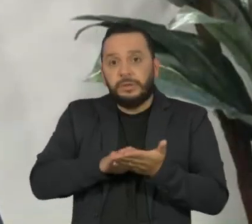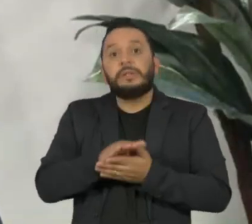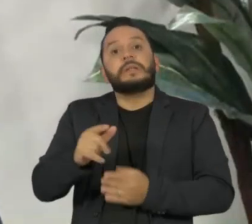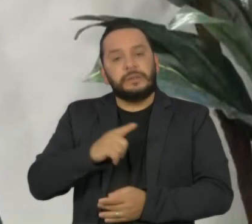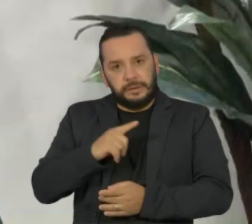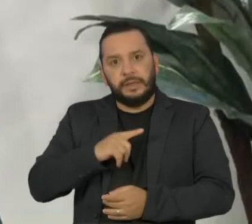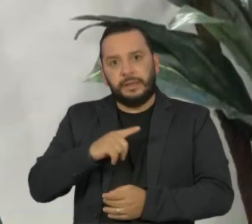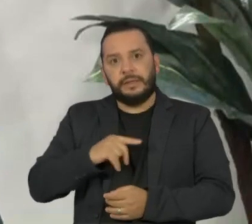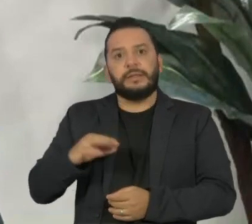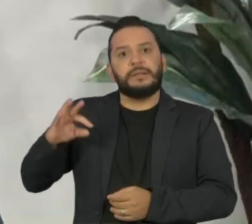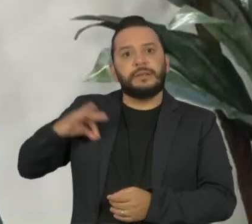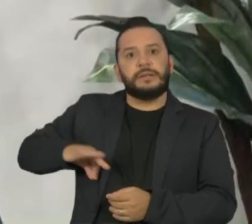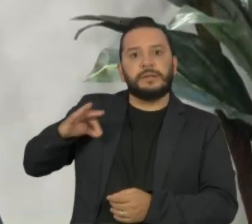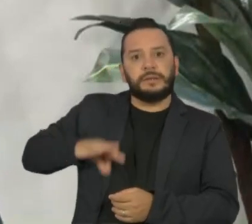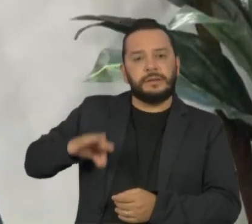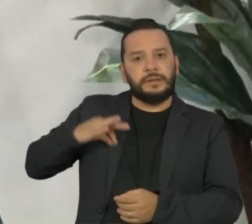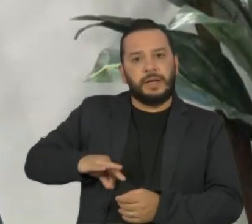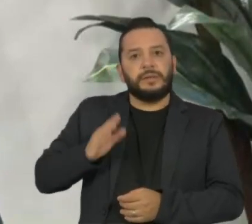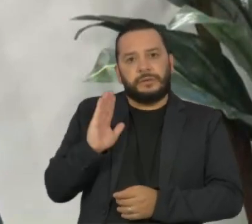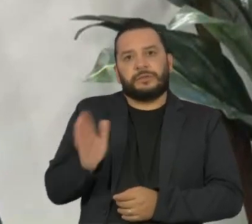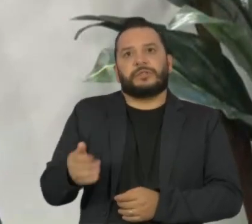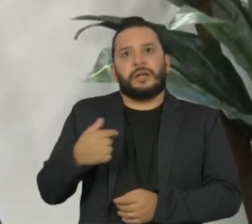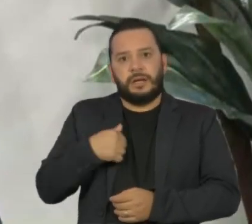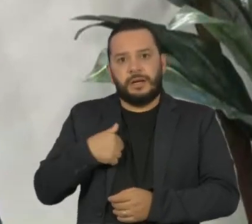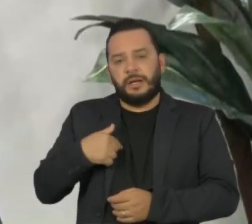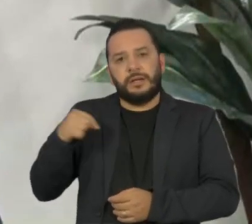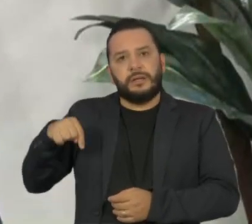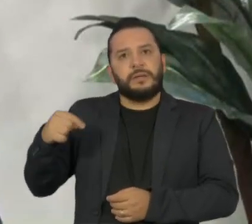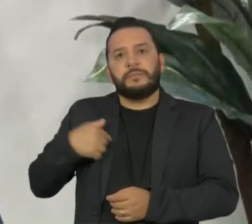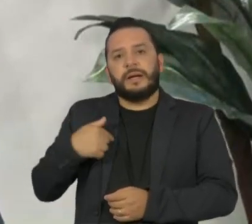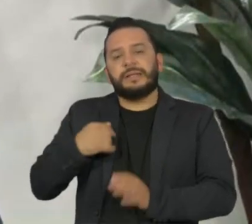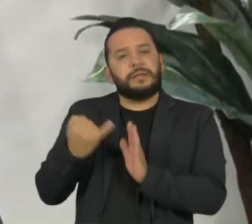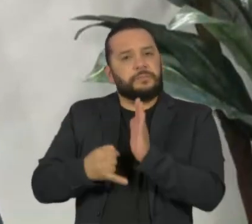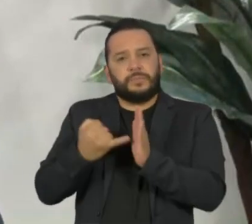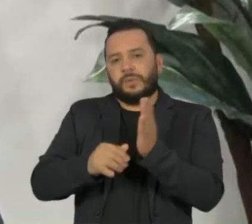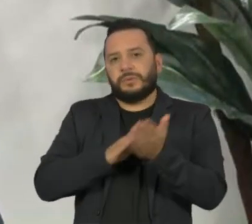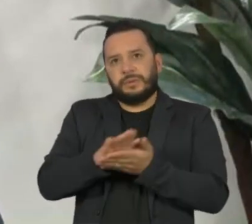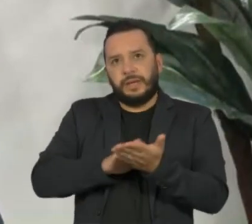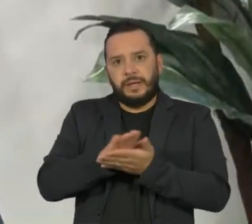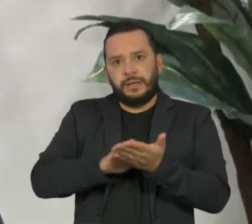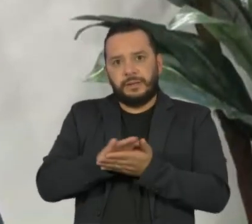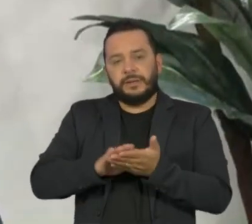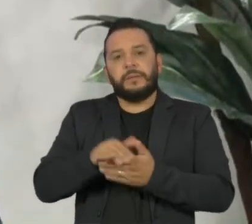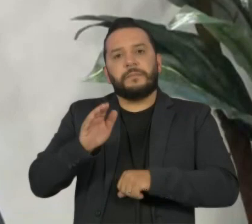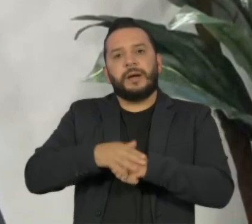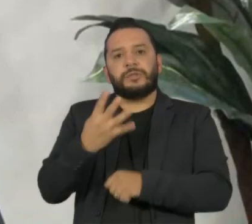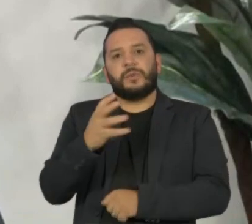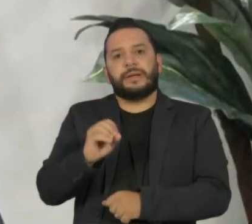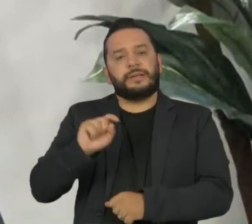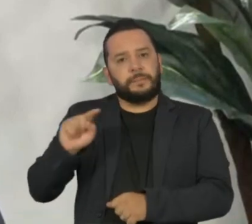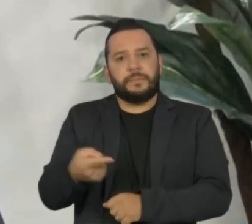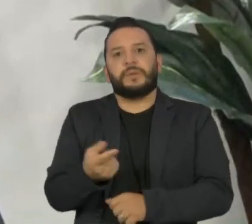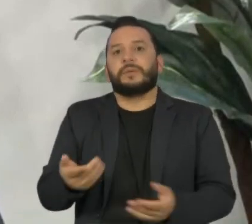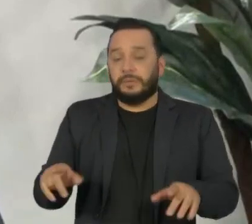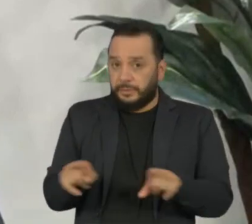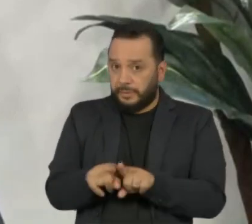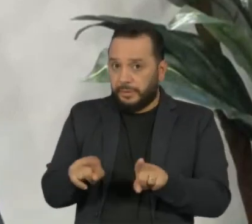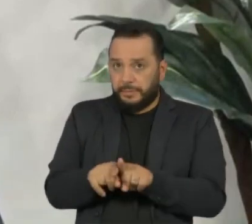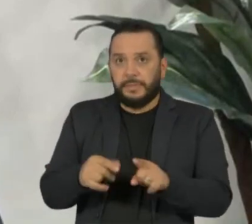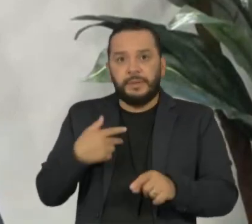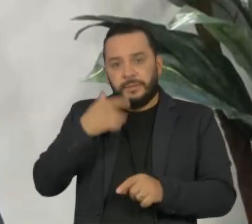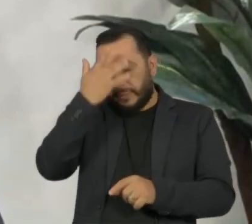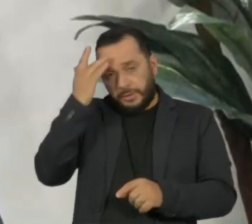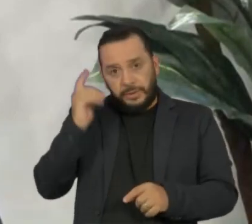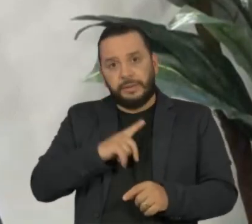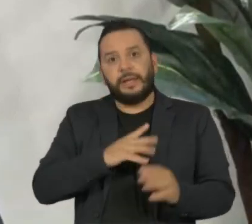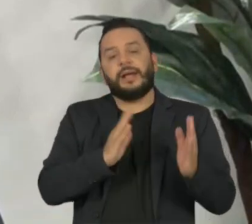rendimento que a gente chama de isento, que não teve qualquer tipo de imposto, acima de R$ 40 mil. Ou quem tem bens, seja